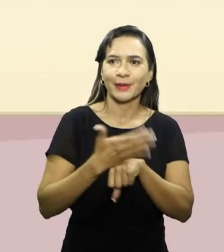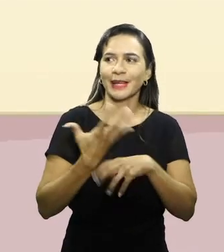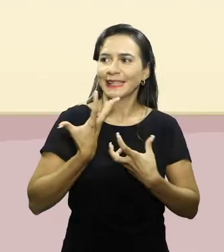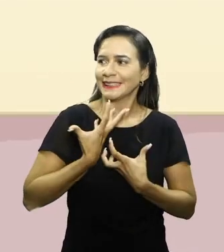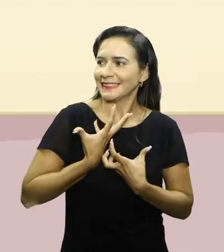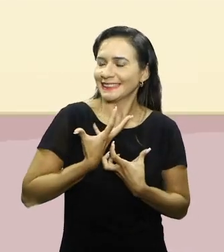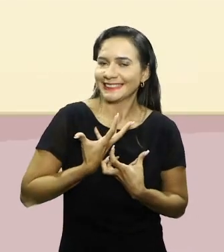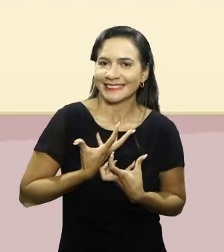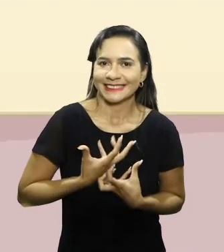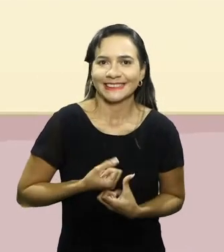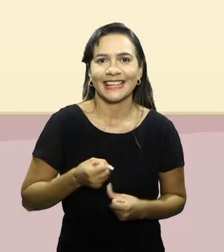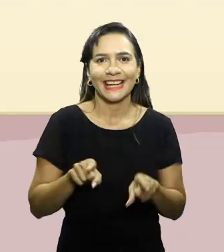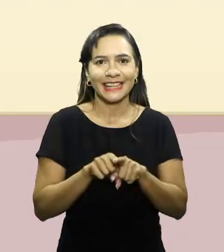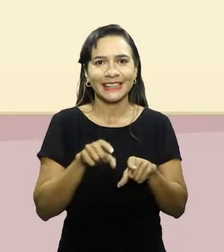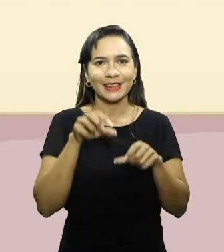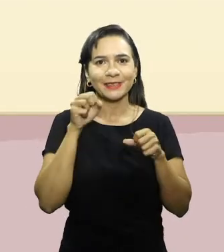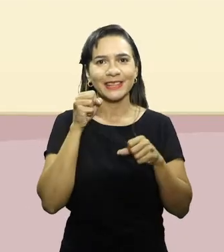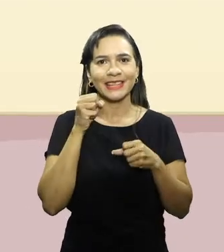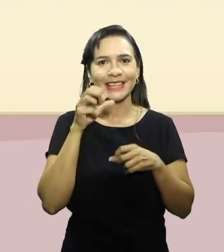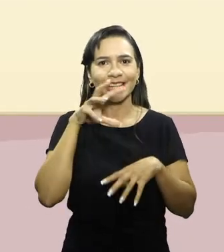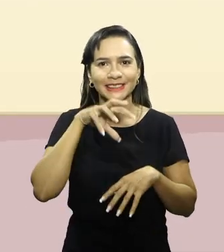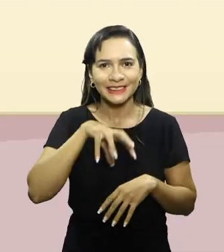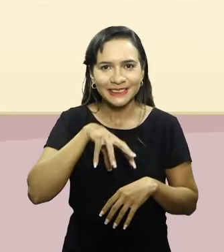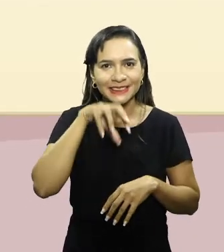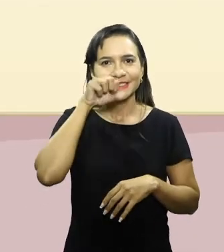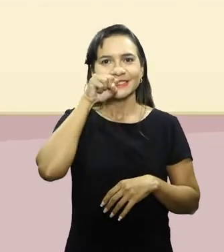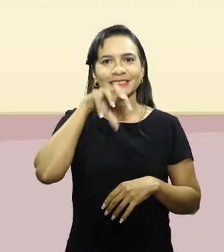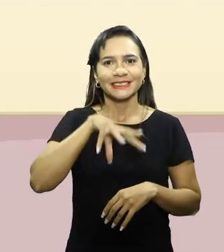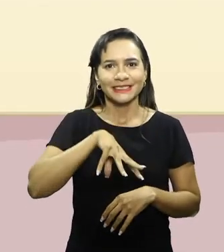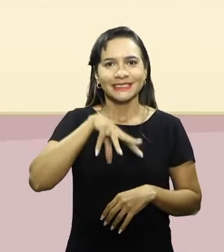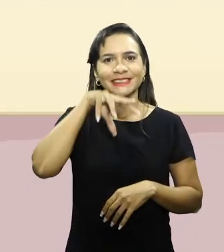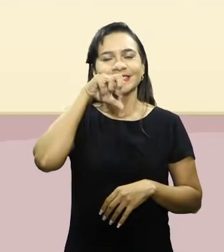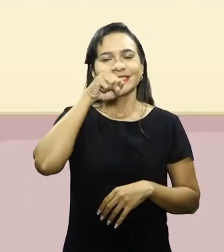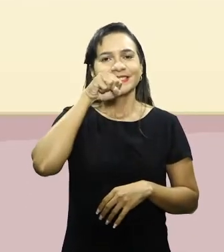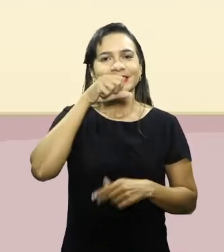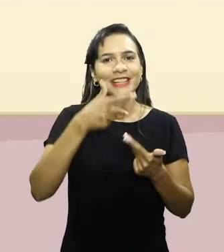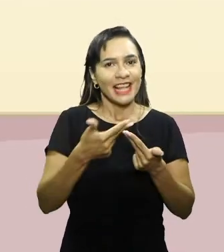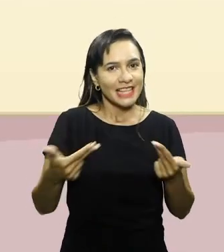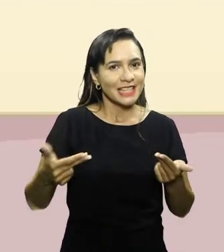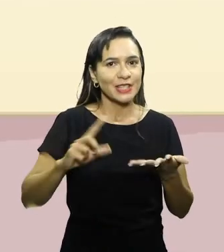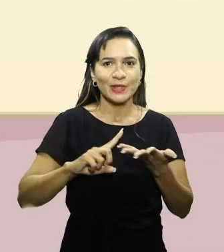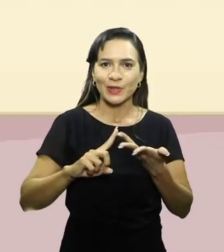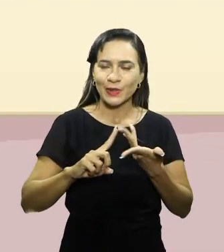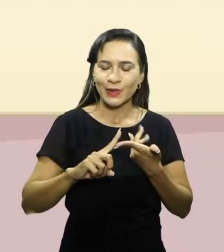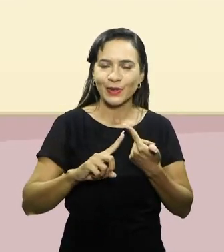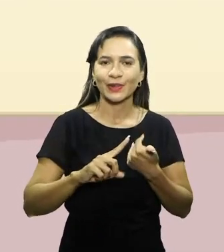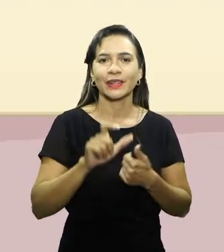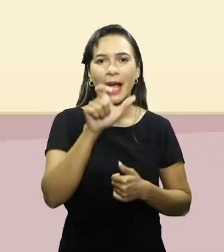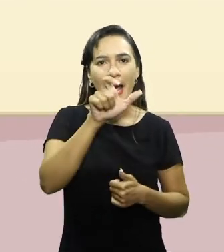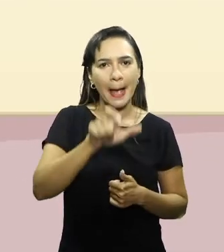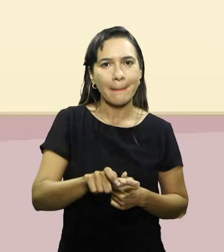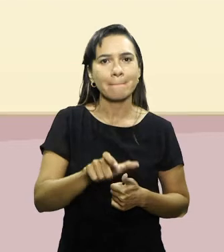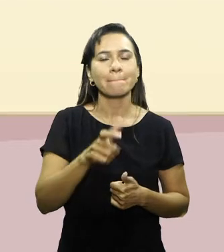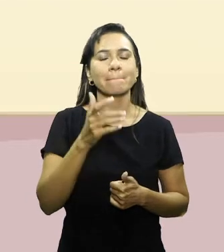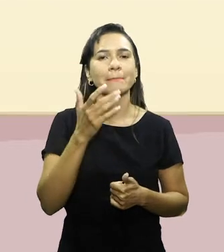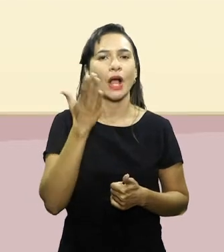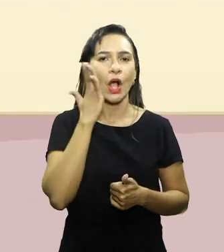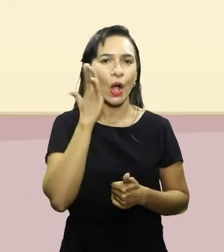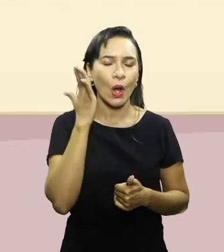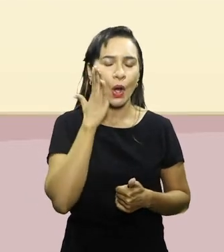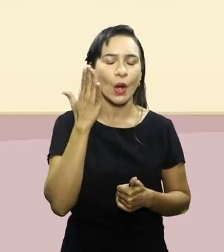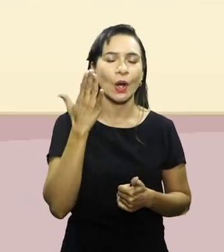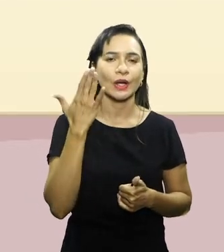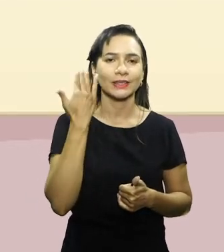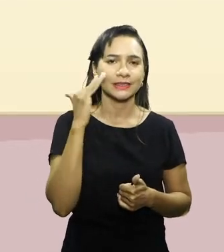assim como aquela ofegância da respiração, toda aquela sensação de desconforto, o indivíduo ele reporta, ele internaliza